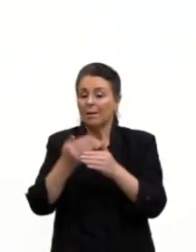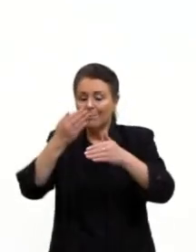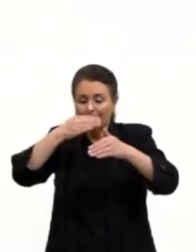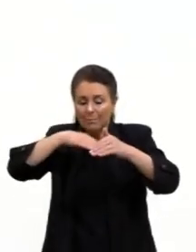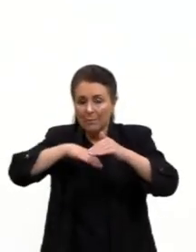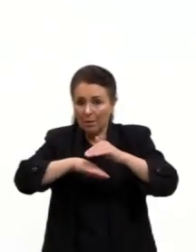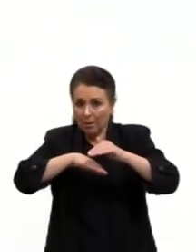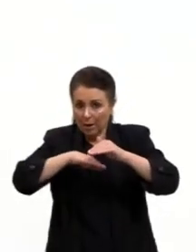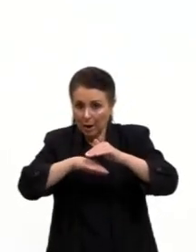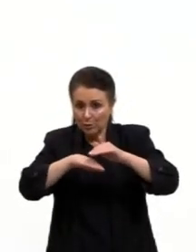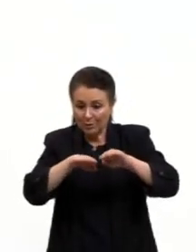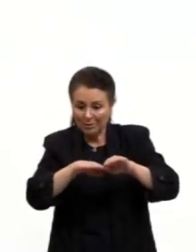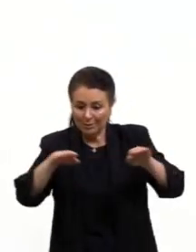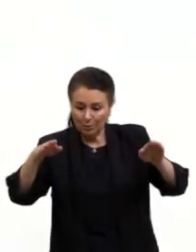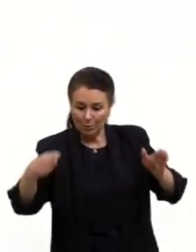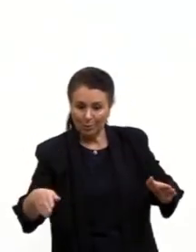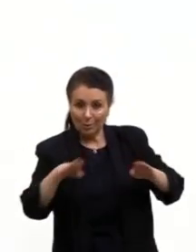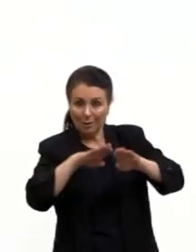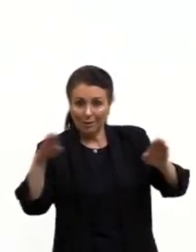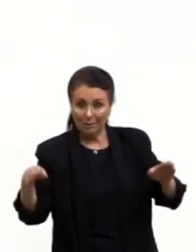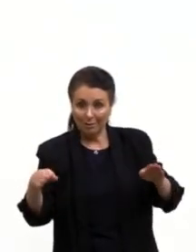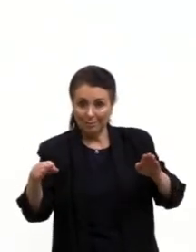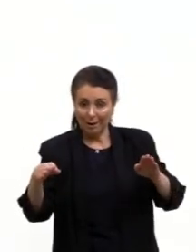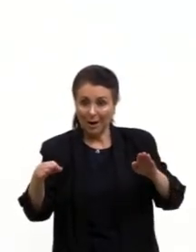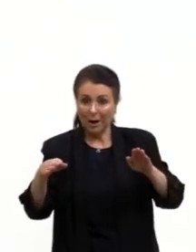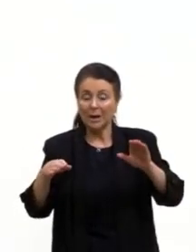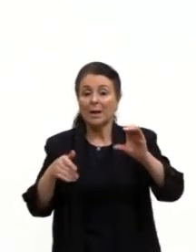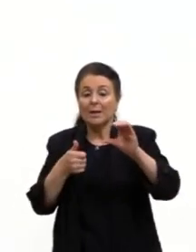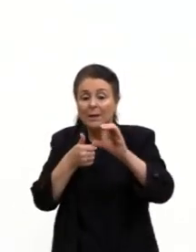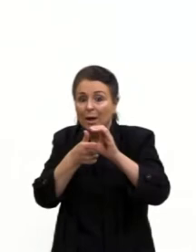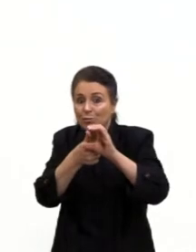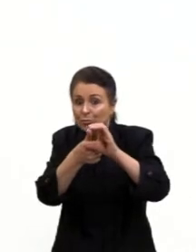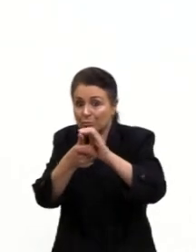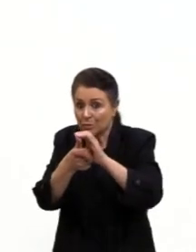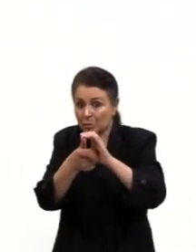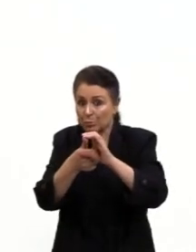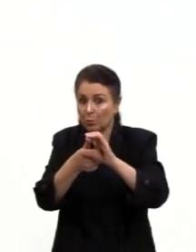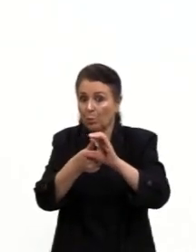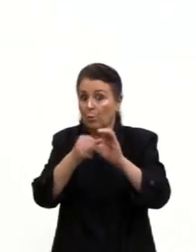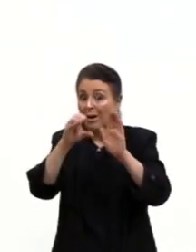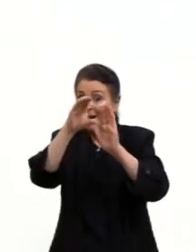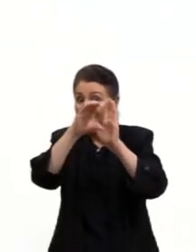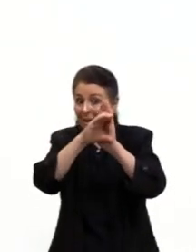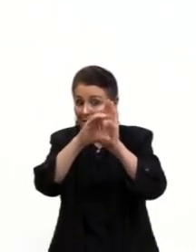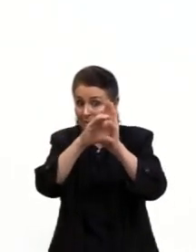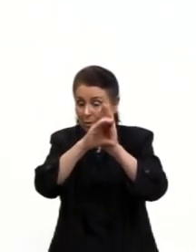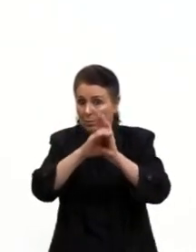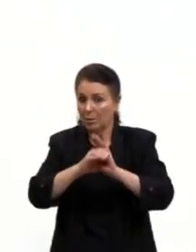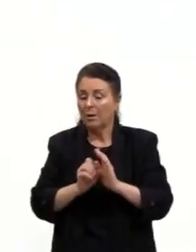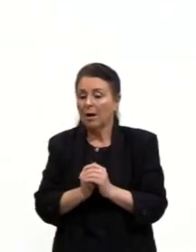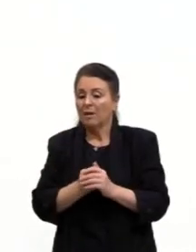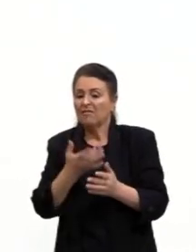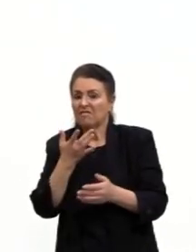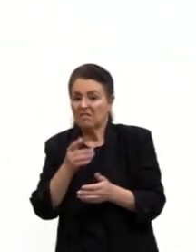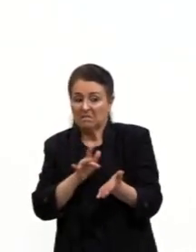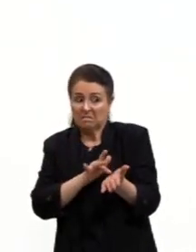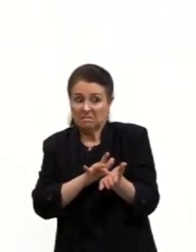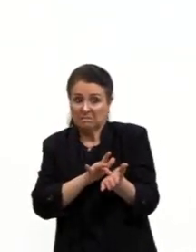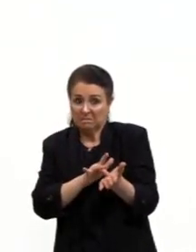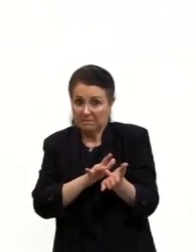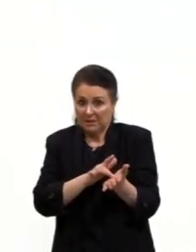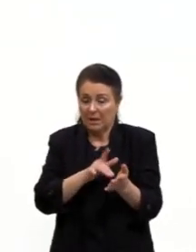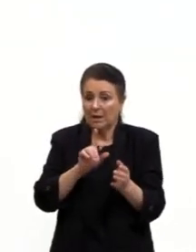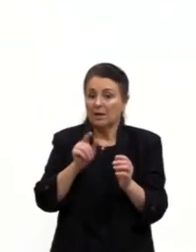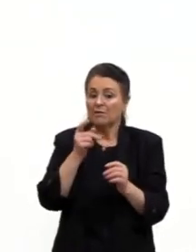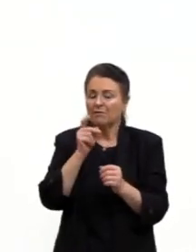do altar cristão, católico, ou disfarçavam os santos de orixás, fingiam que cultuavam os santos e